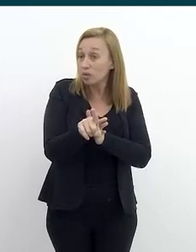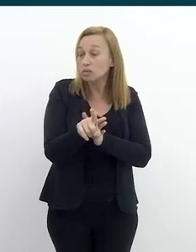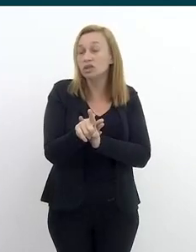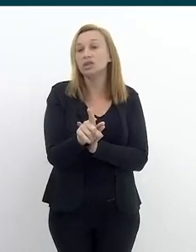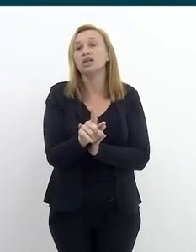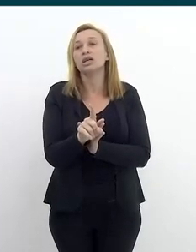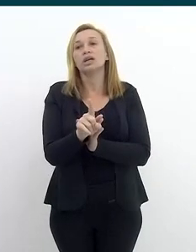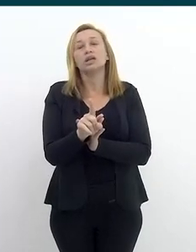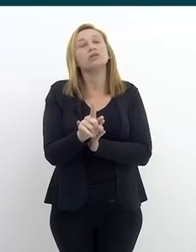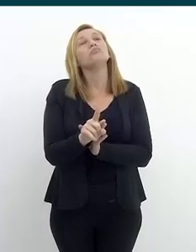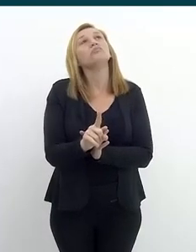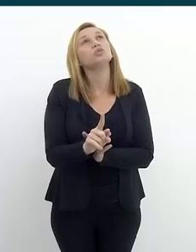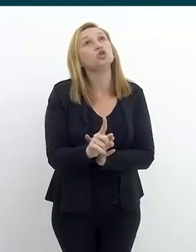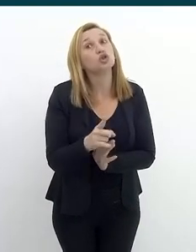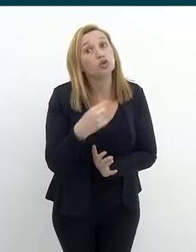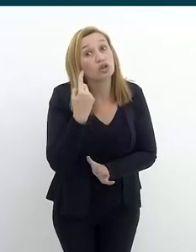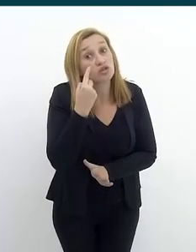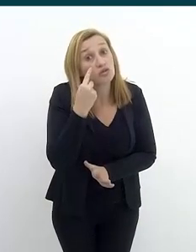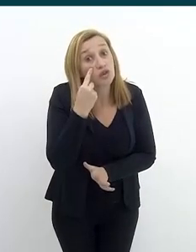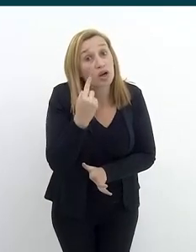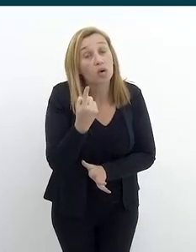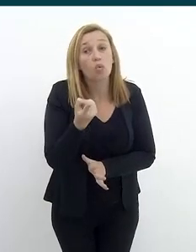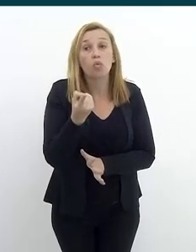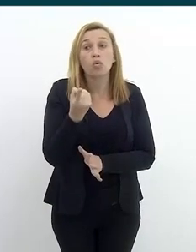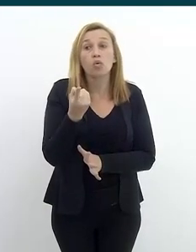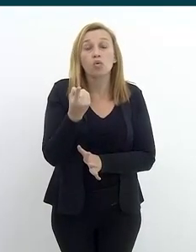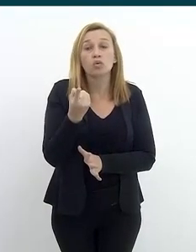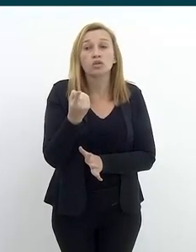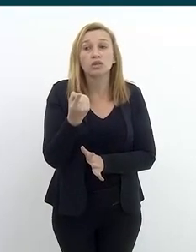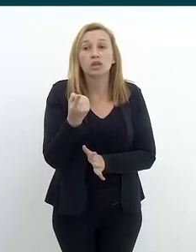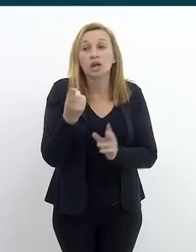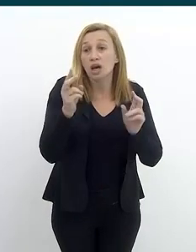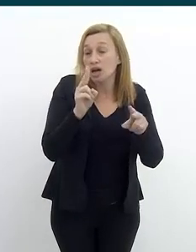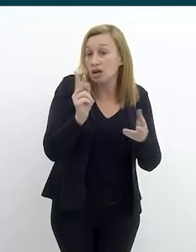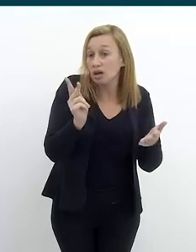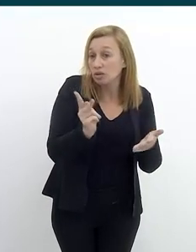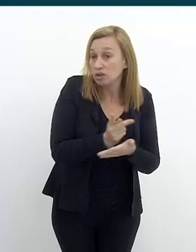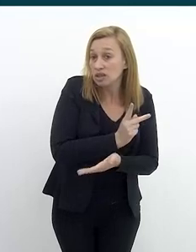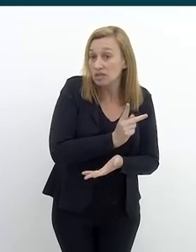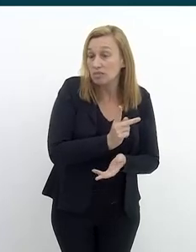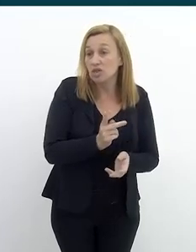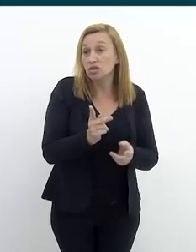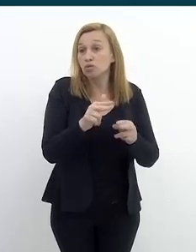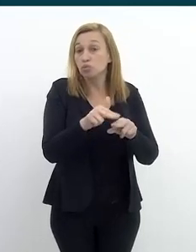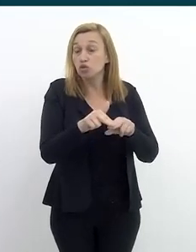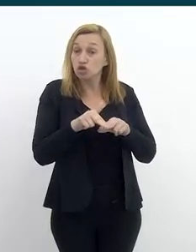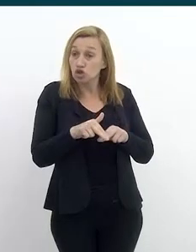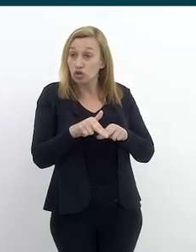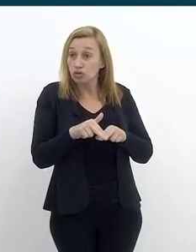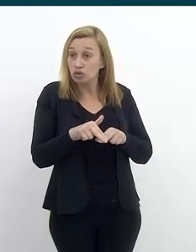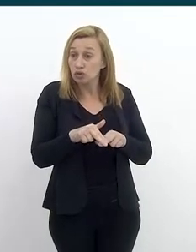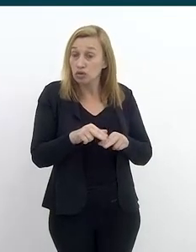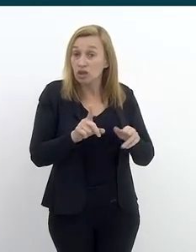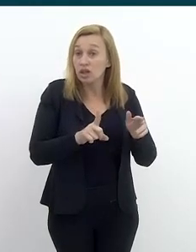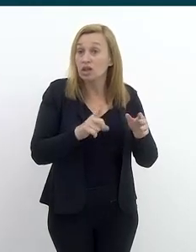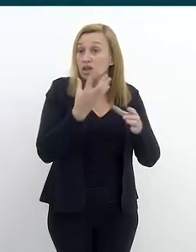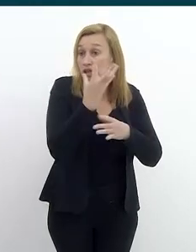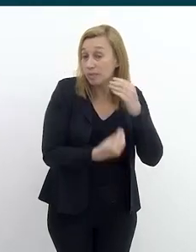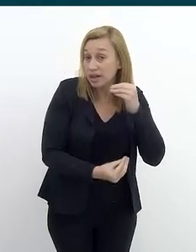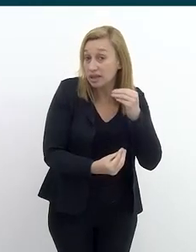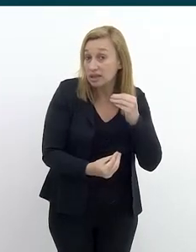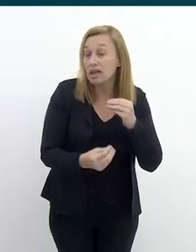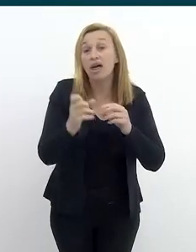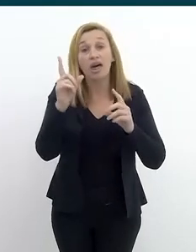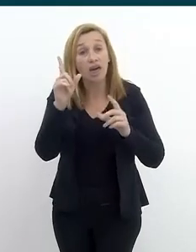Nessa experiência, a gente vê circunstâncias de desaparecimento, né? O porquê de desaparecimento muito